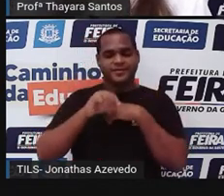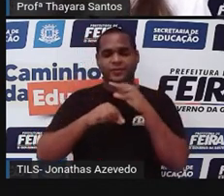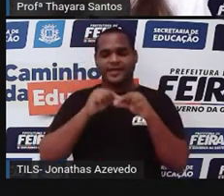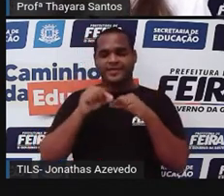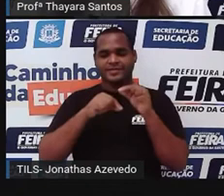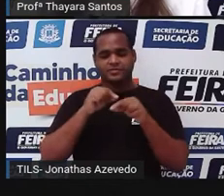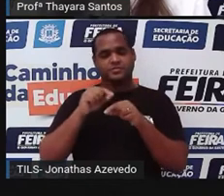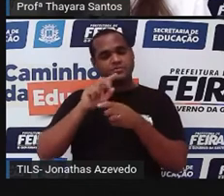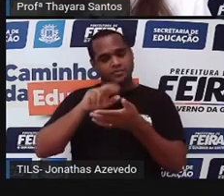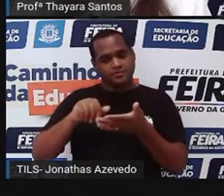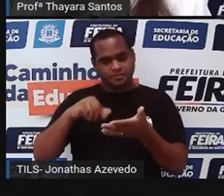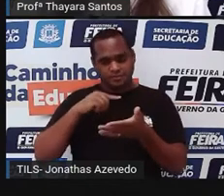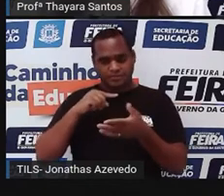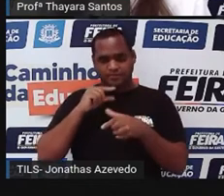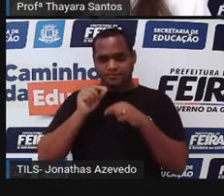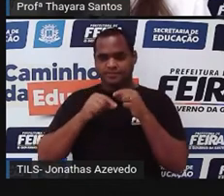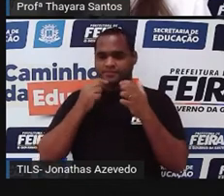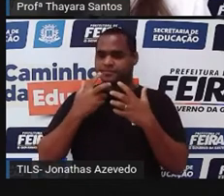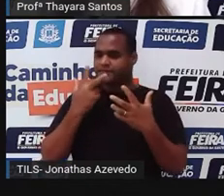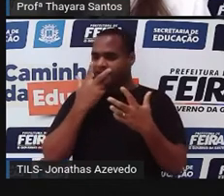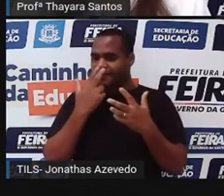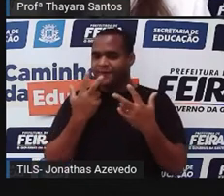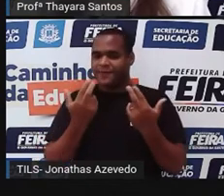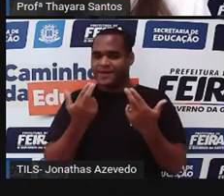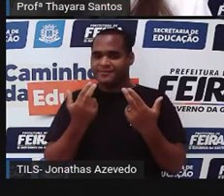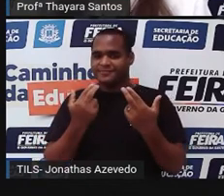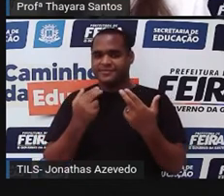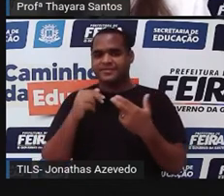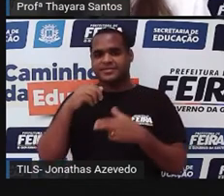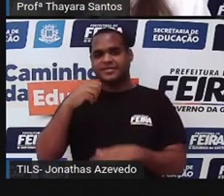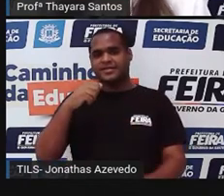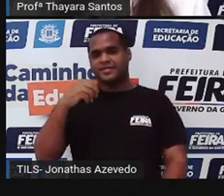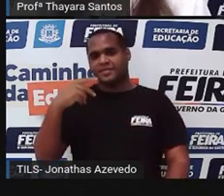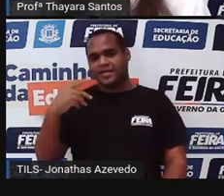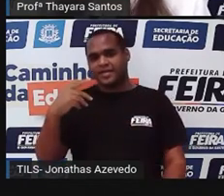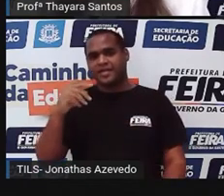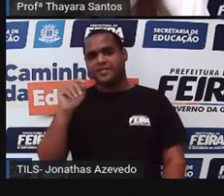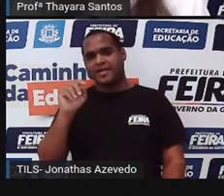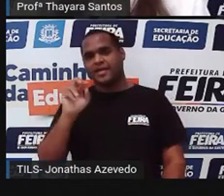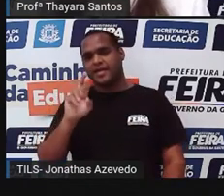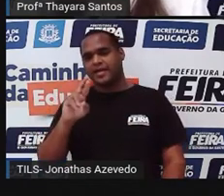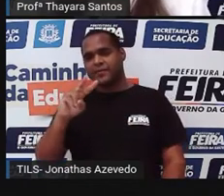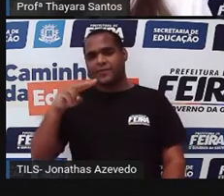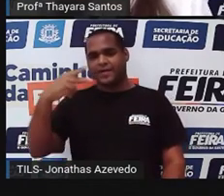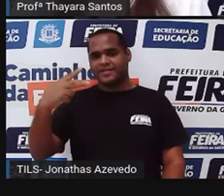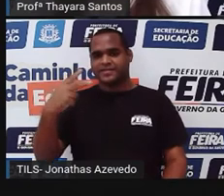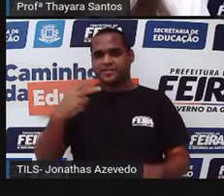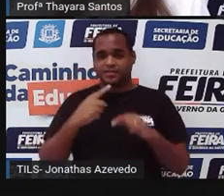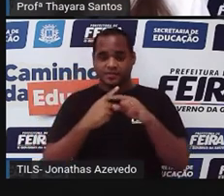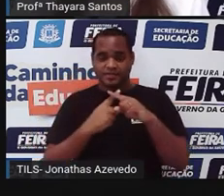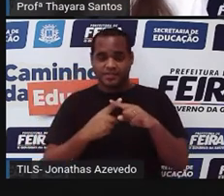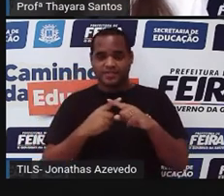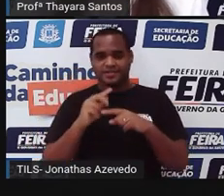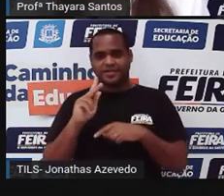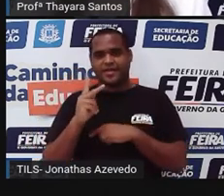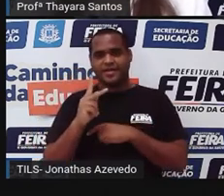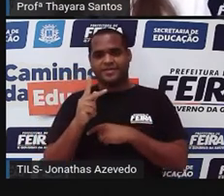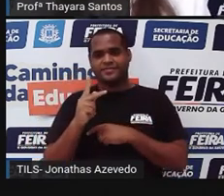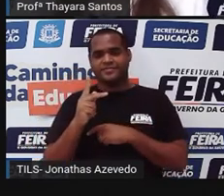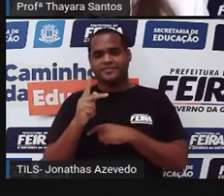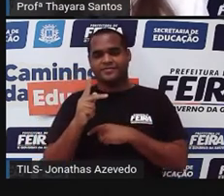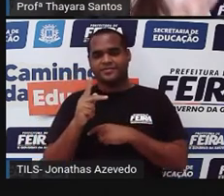Nesses casos, o volume vai ser igual a π vezes o raio ao quadrado vezes a altura daquele objeto.